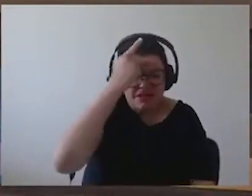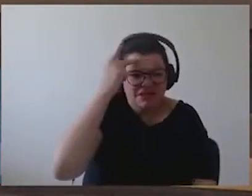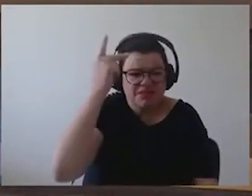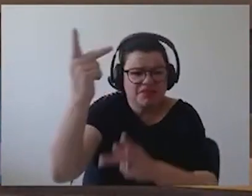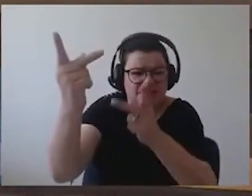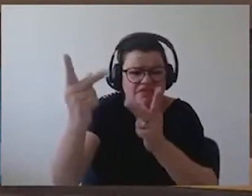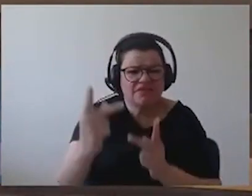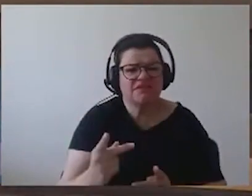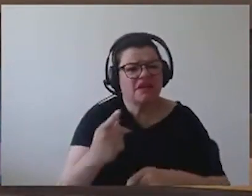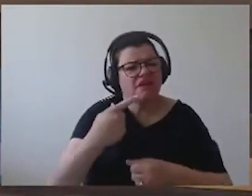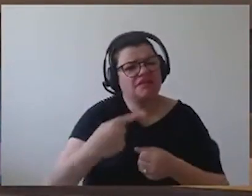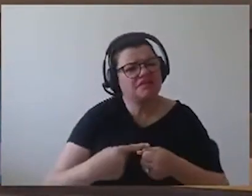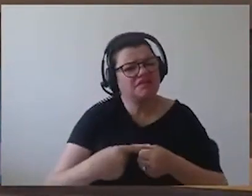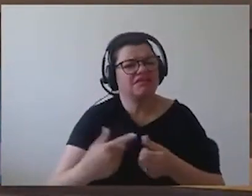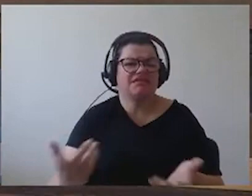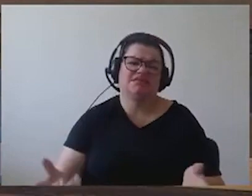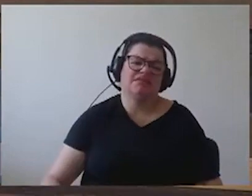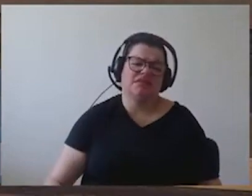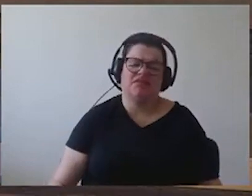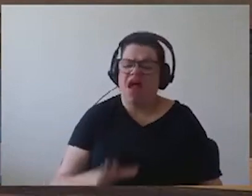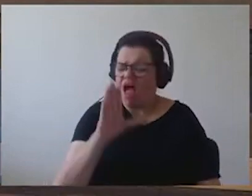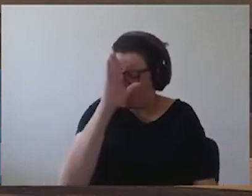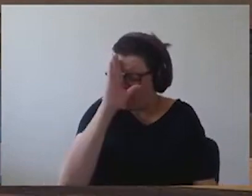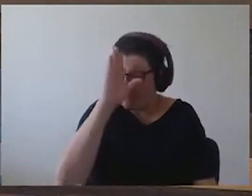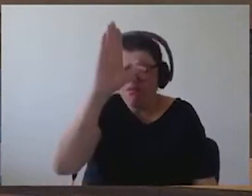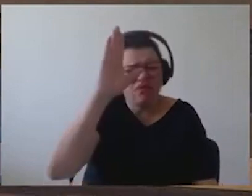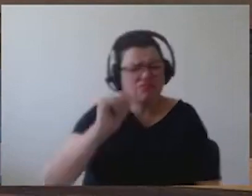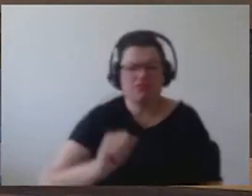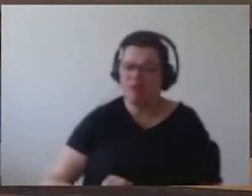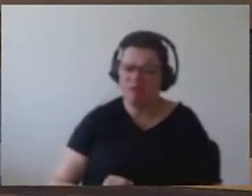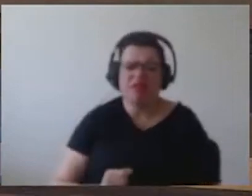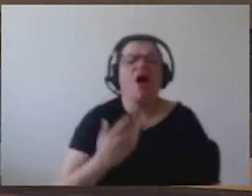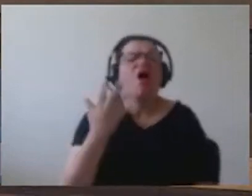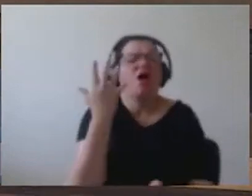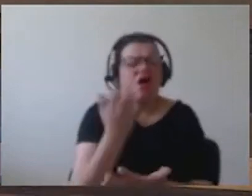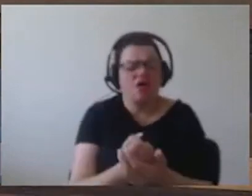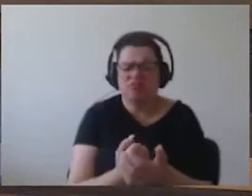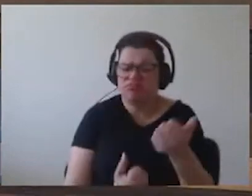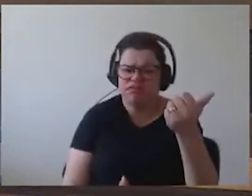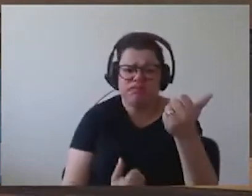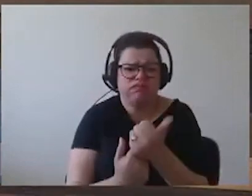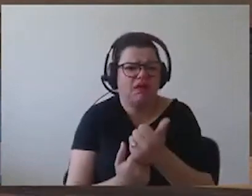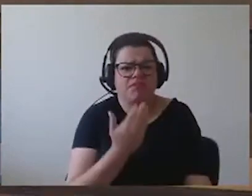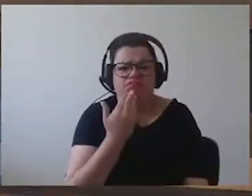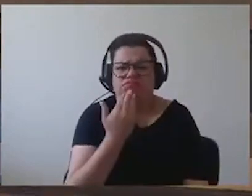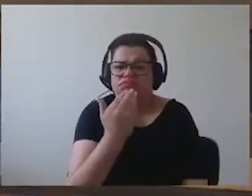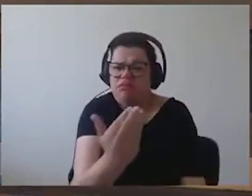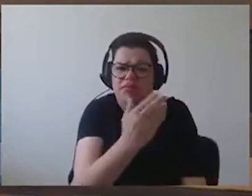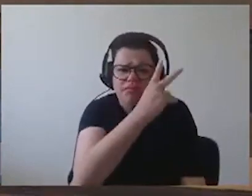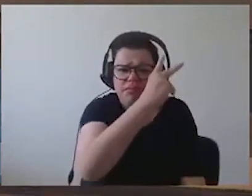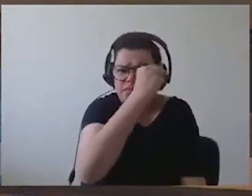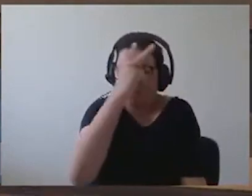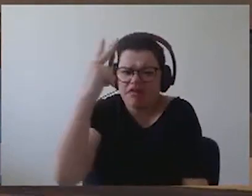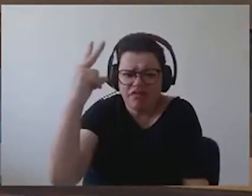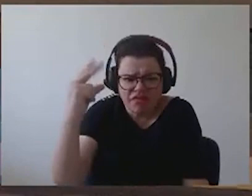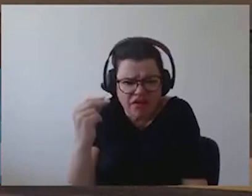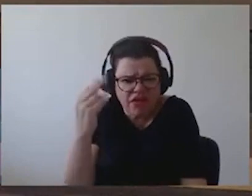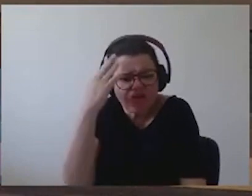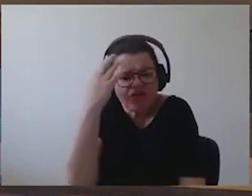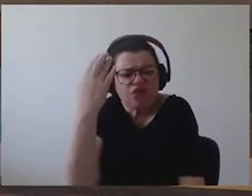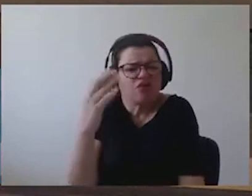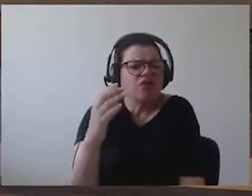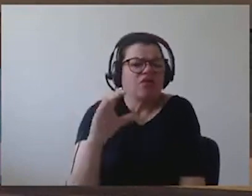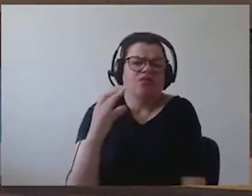Isso é fundamental. Eu registro aqui o meu apelo à Prefeitura de Curitiba que reveja isso com